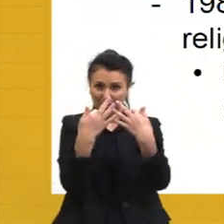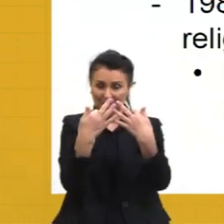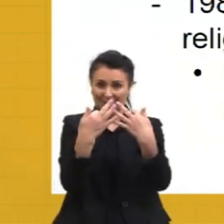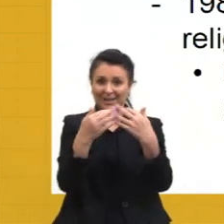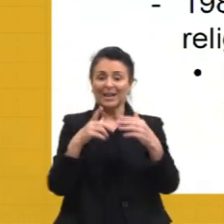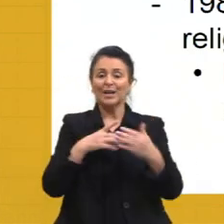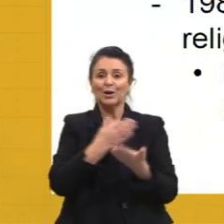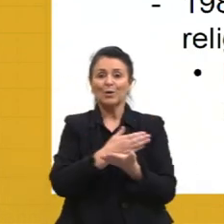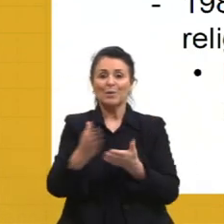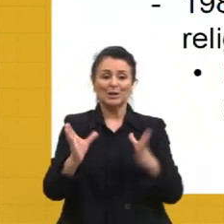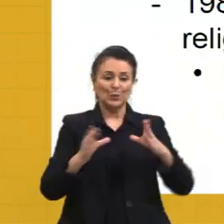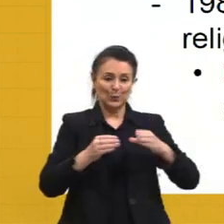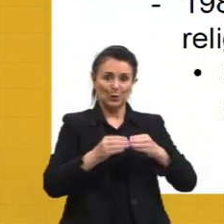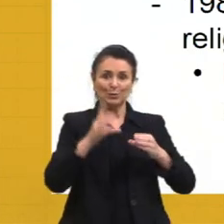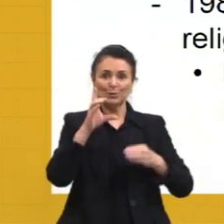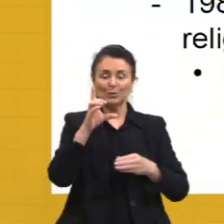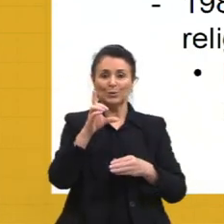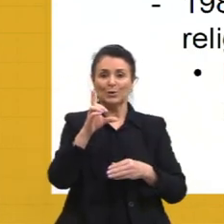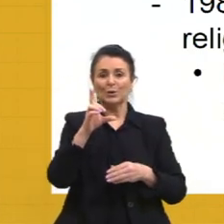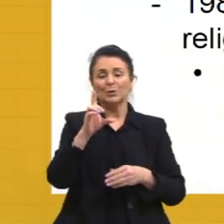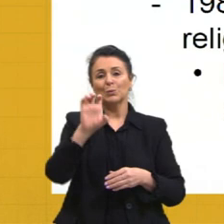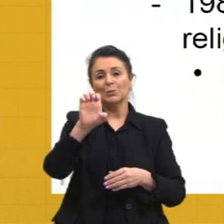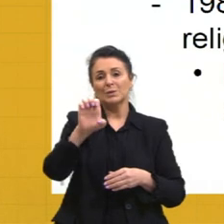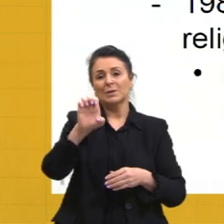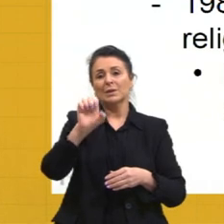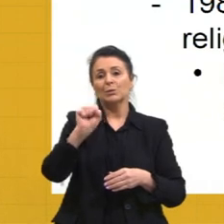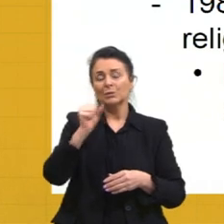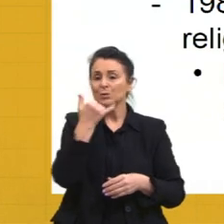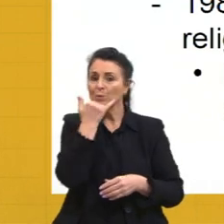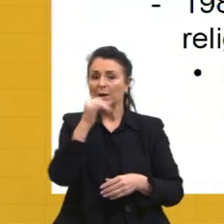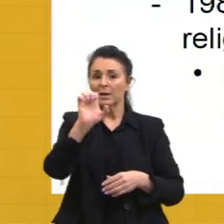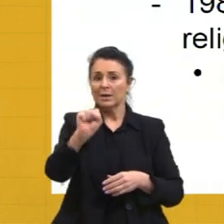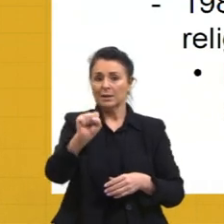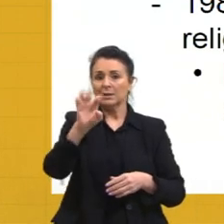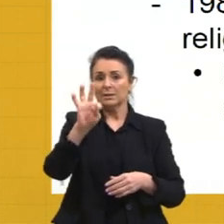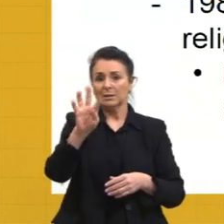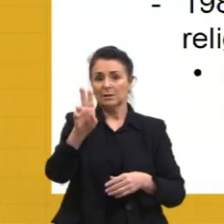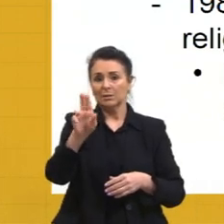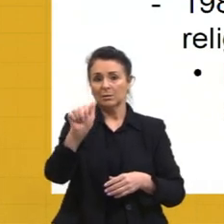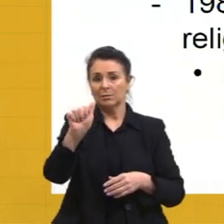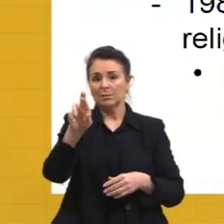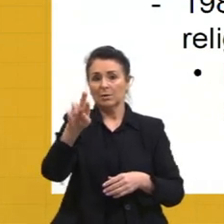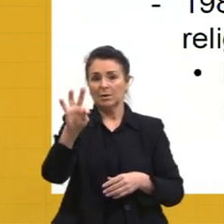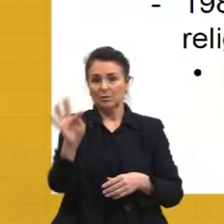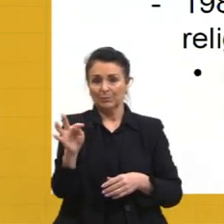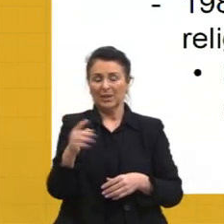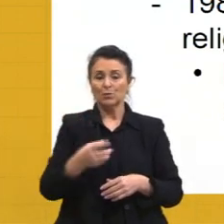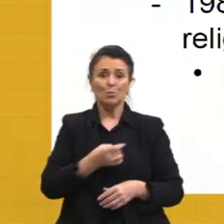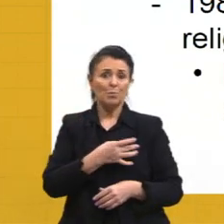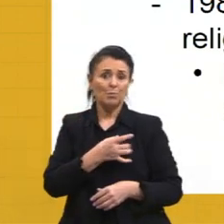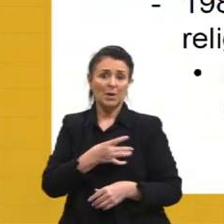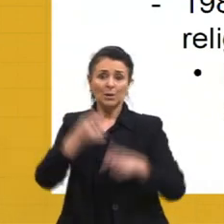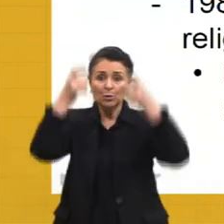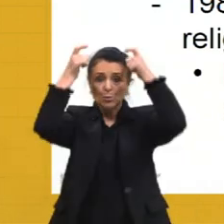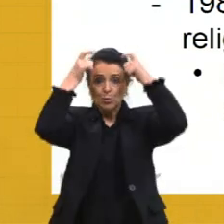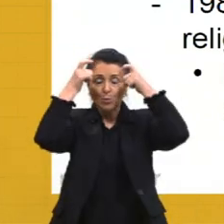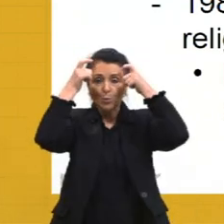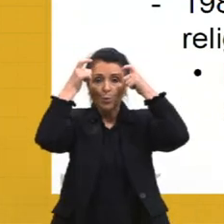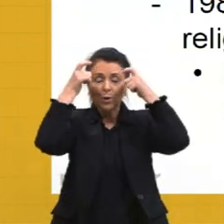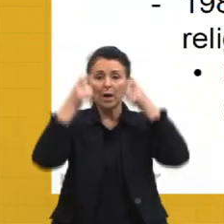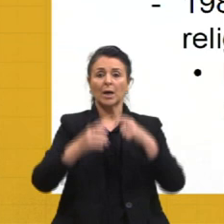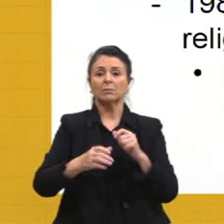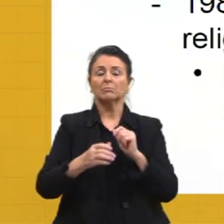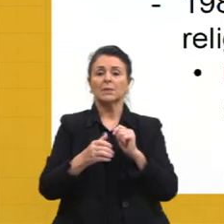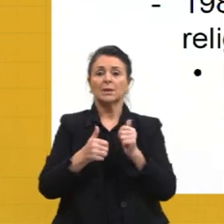1688, quando eles começam a ter medo de ter um rei cristão novamente, e eles